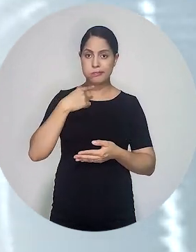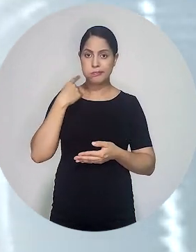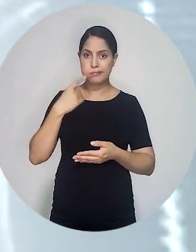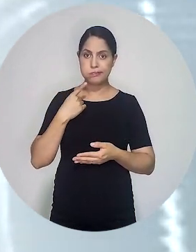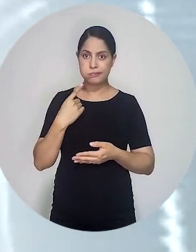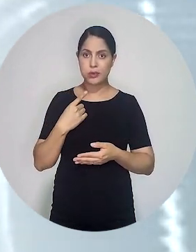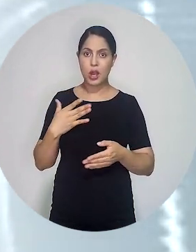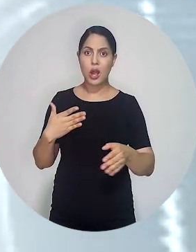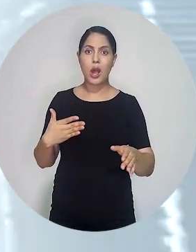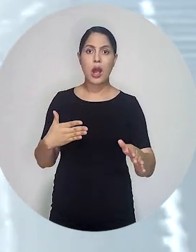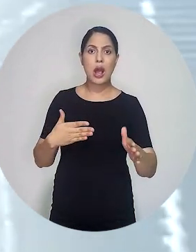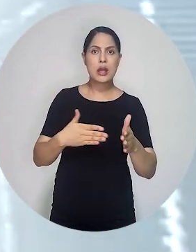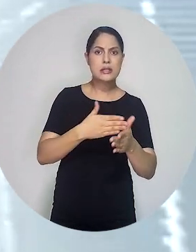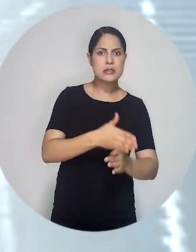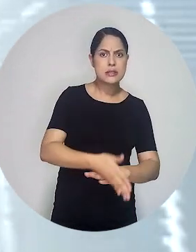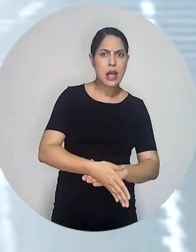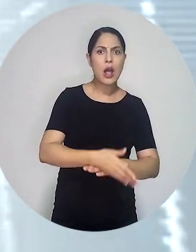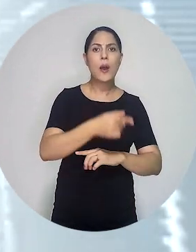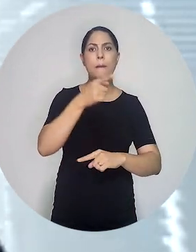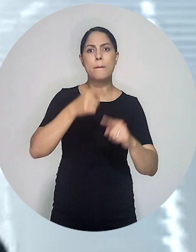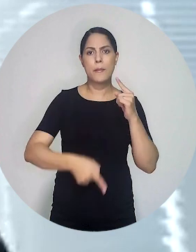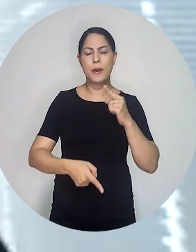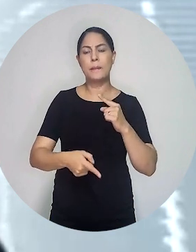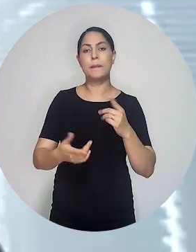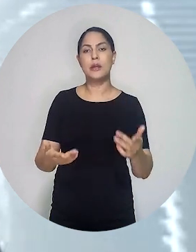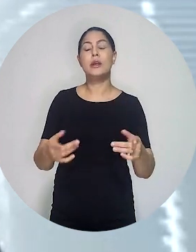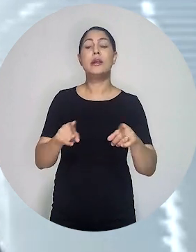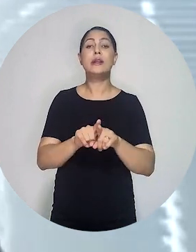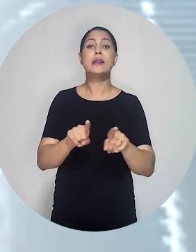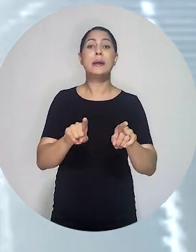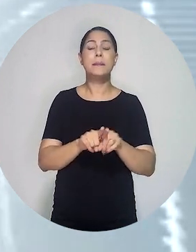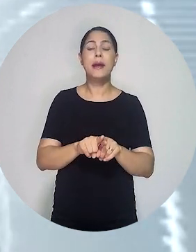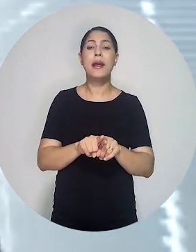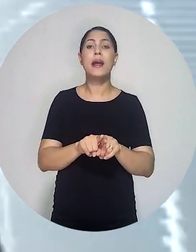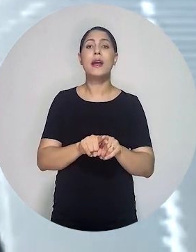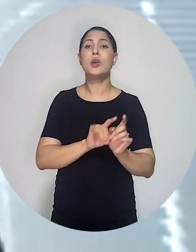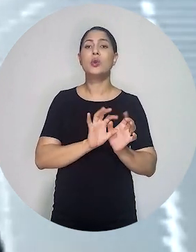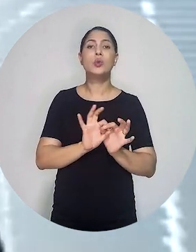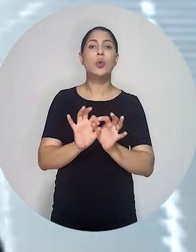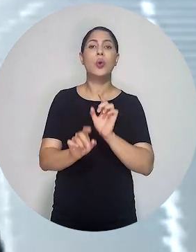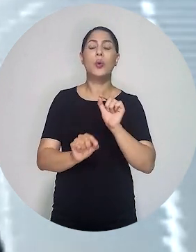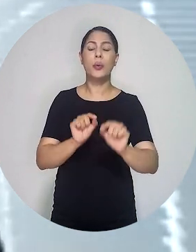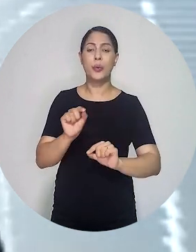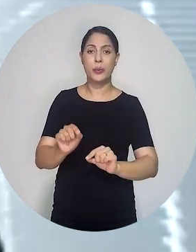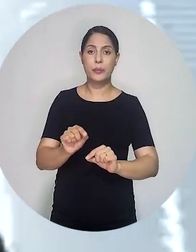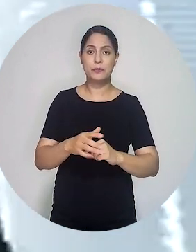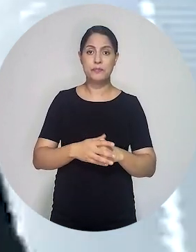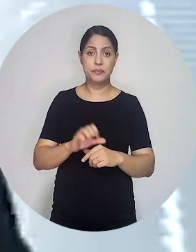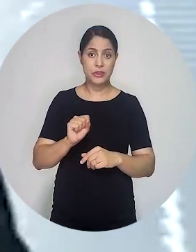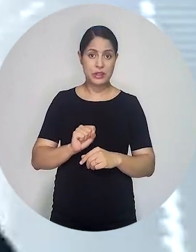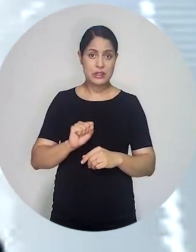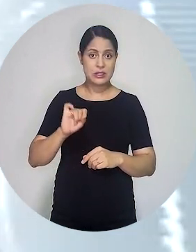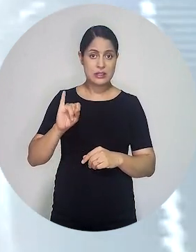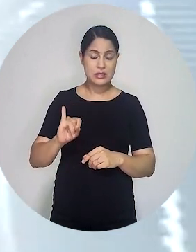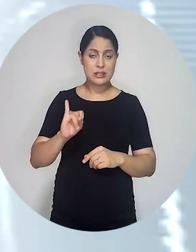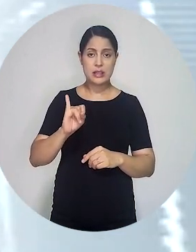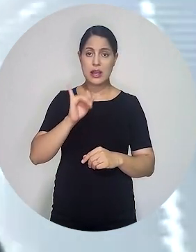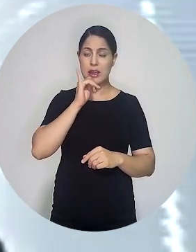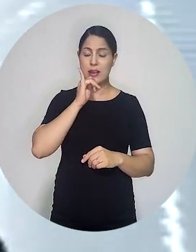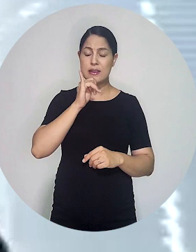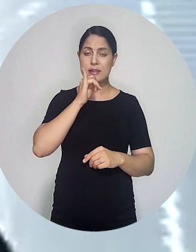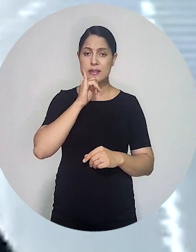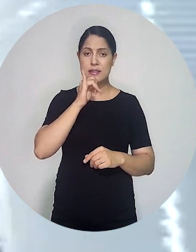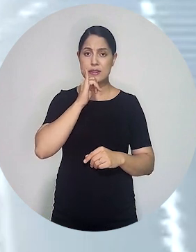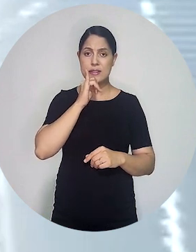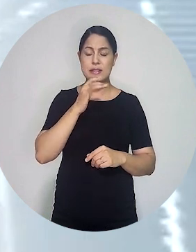inviolabilidade dos escritórios de advocacia, garantindo maior proteção para o exercício profissional. Como também obtivemos o